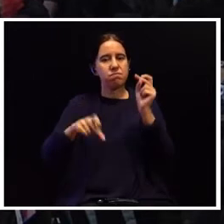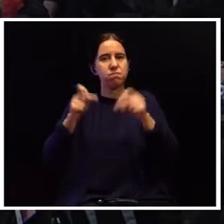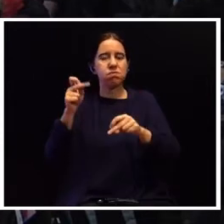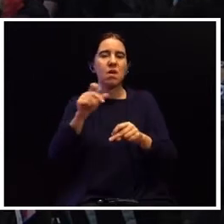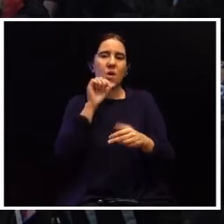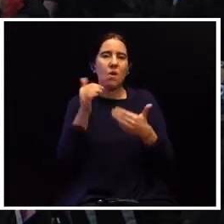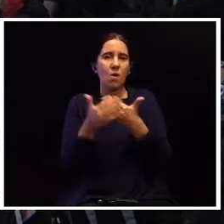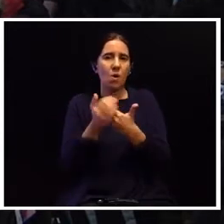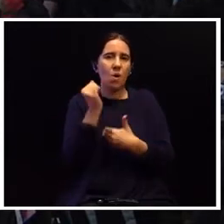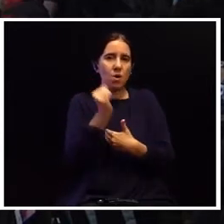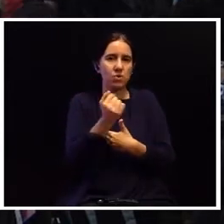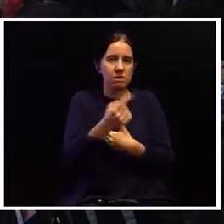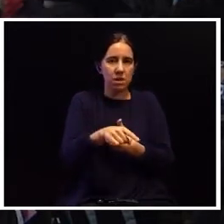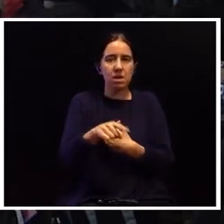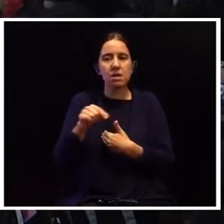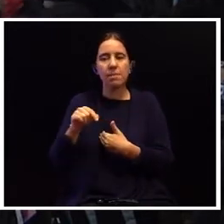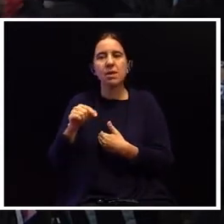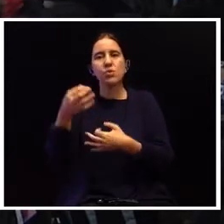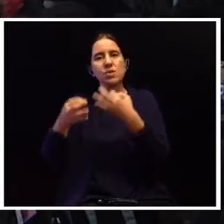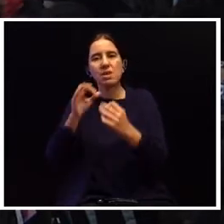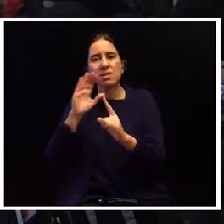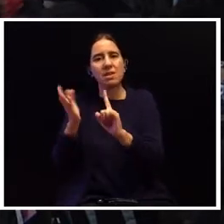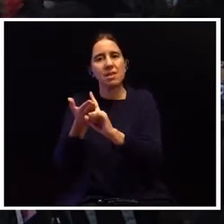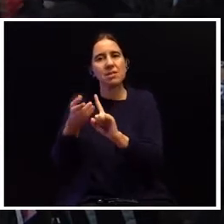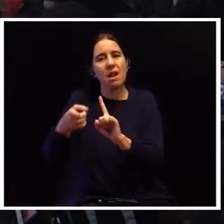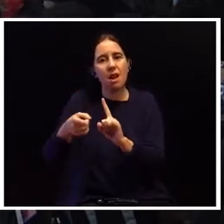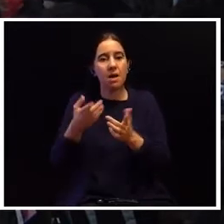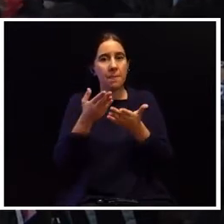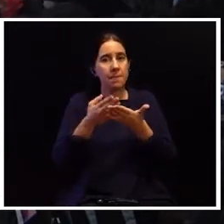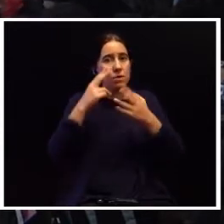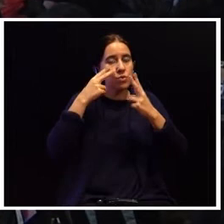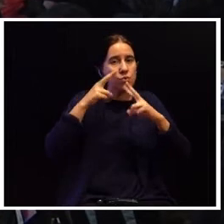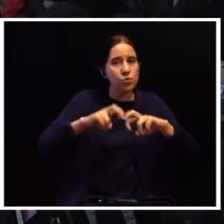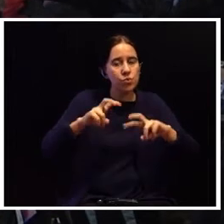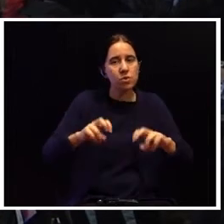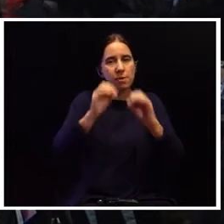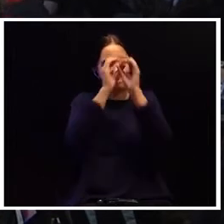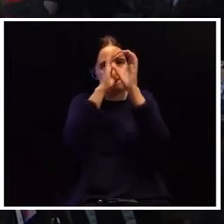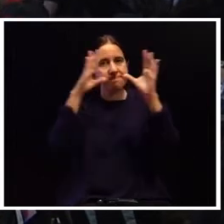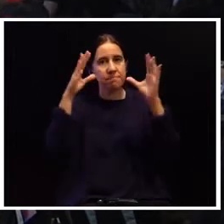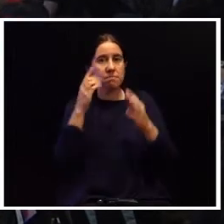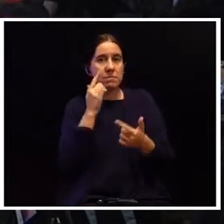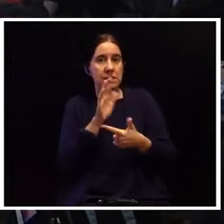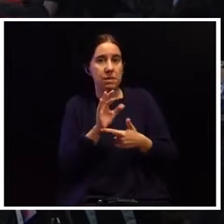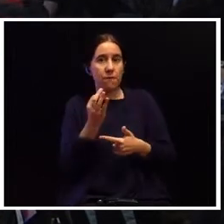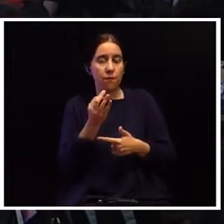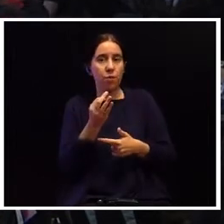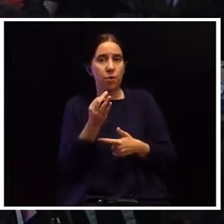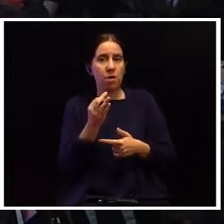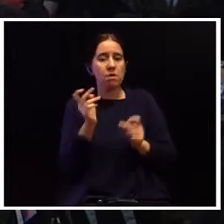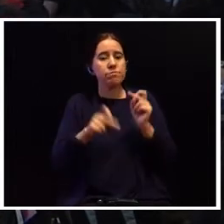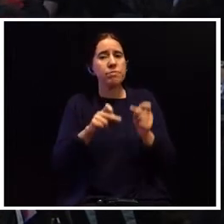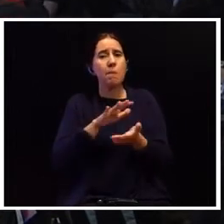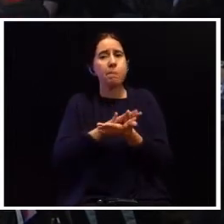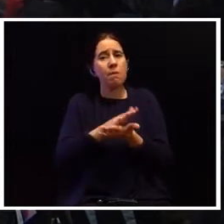homicídios, sentenças judiciais, estudos e conclusões como aqueles que são produzidos